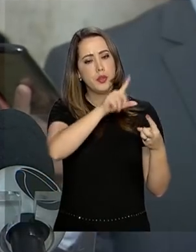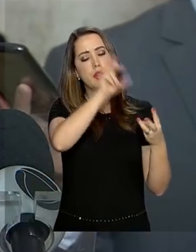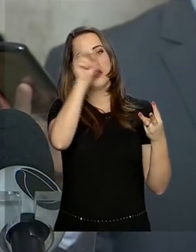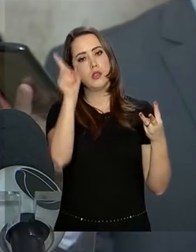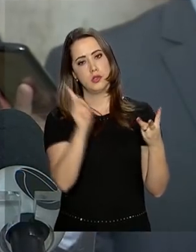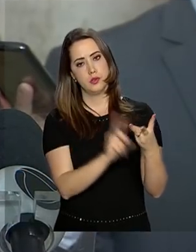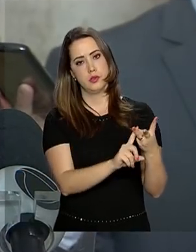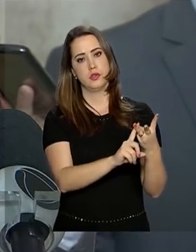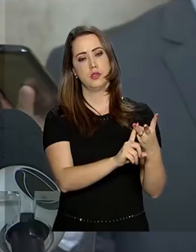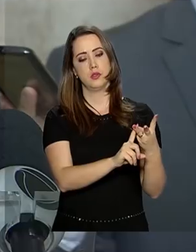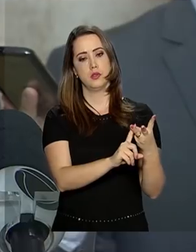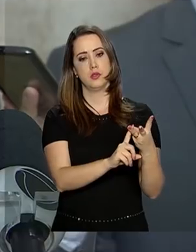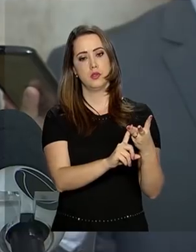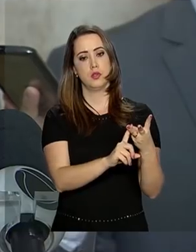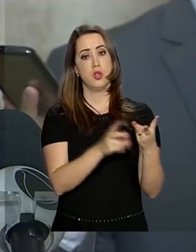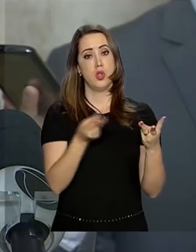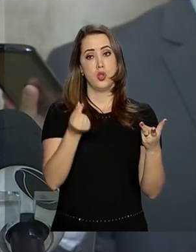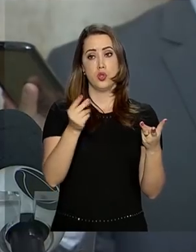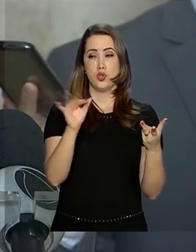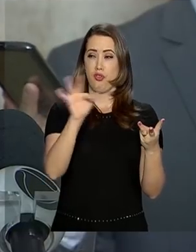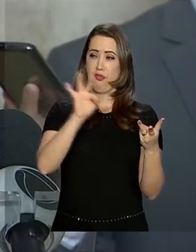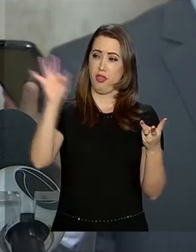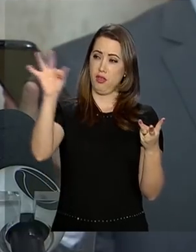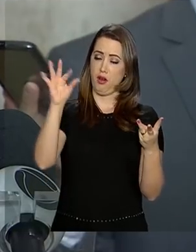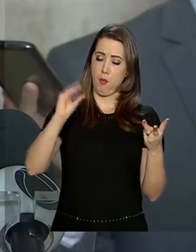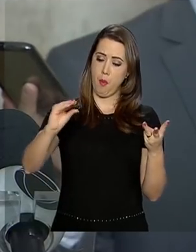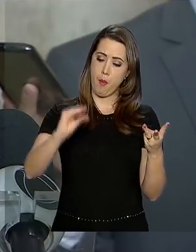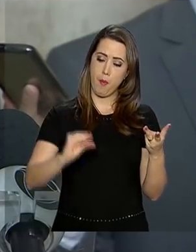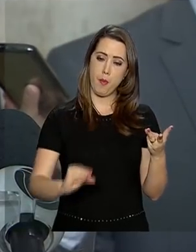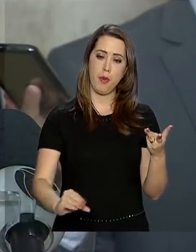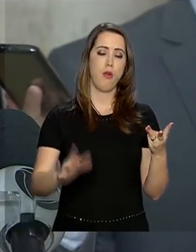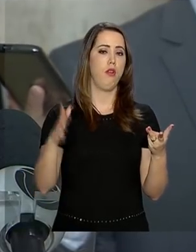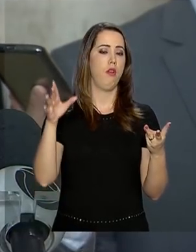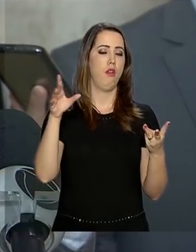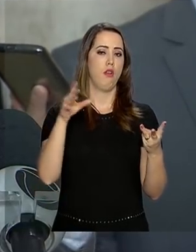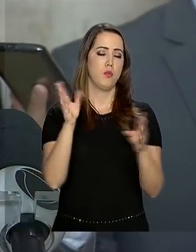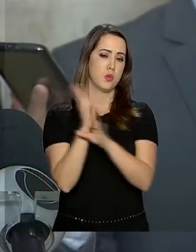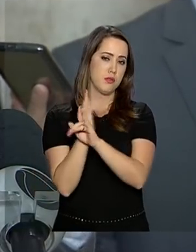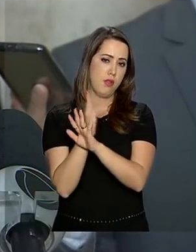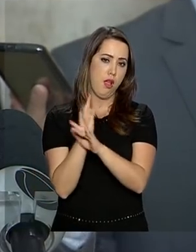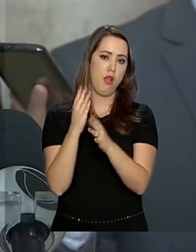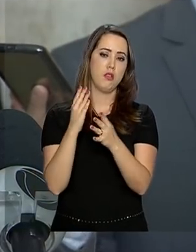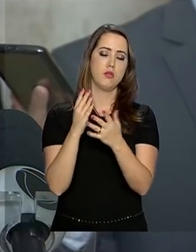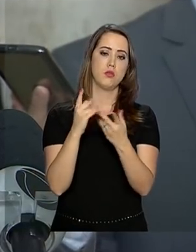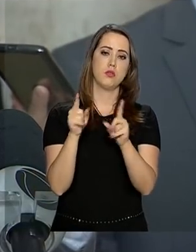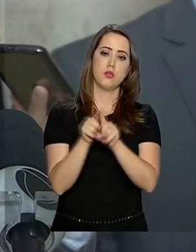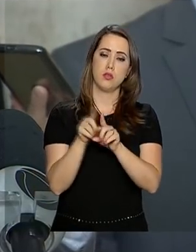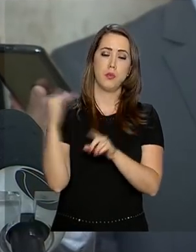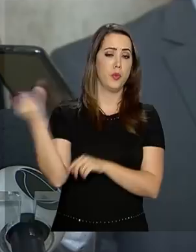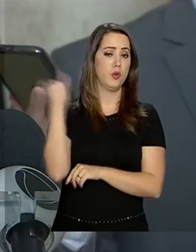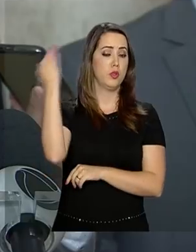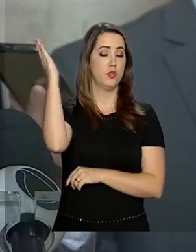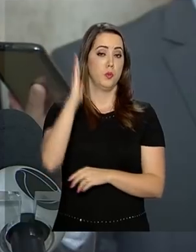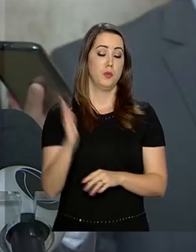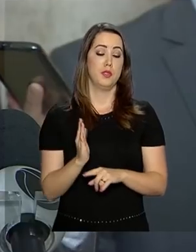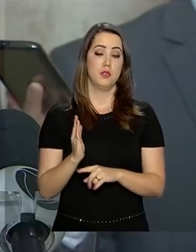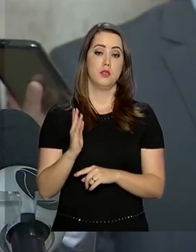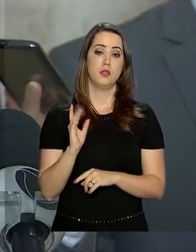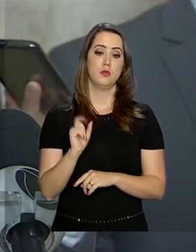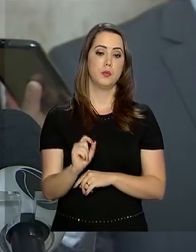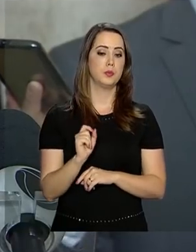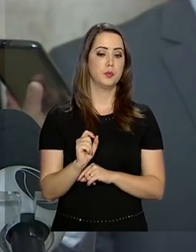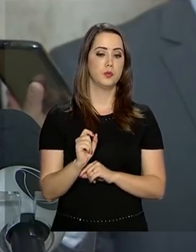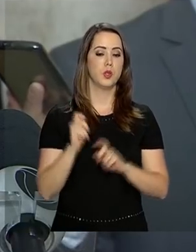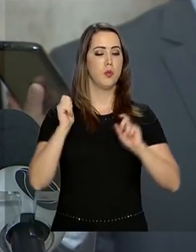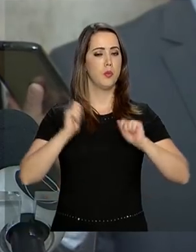pela descentralização de recursos públicos, para dar três exemplos rápidos, de ações que seriam importantíssimas para o Brasil. E